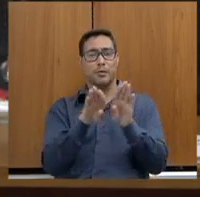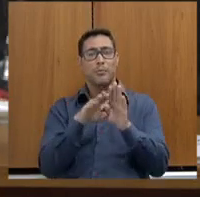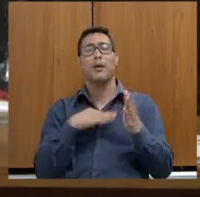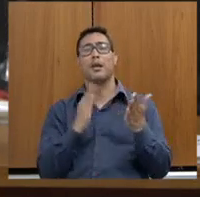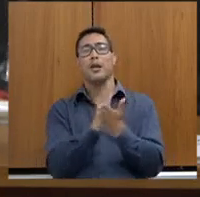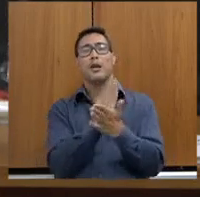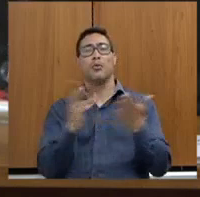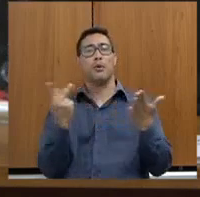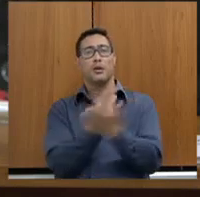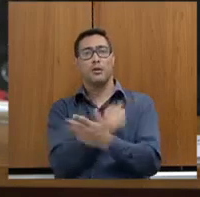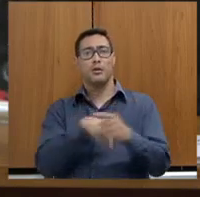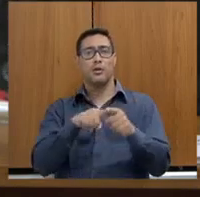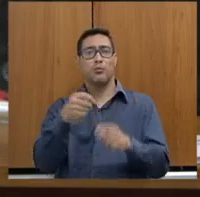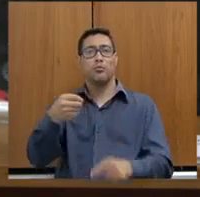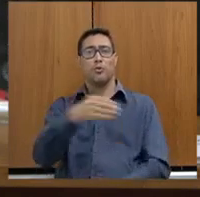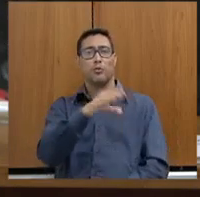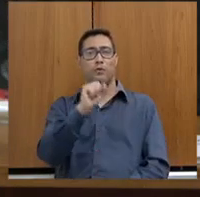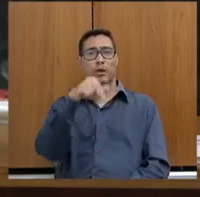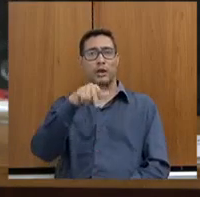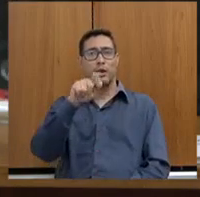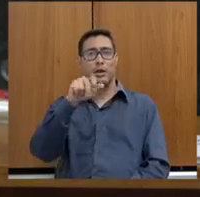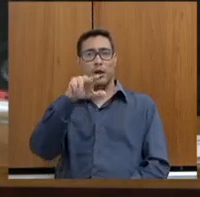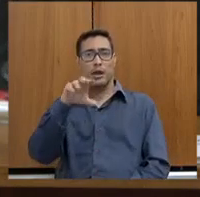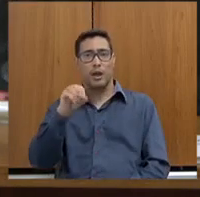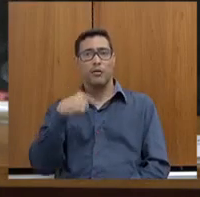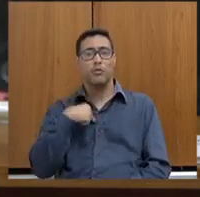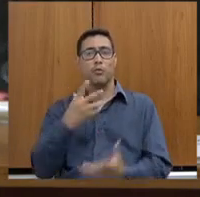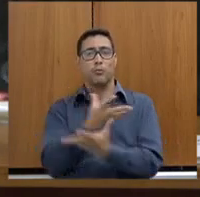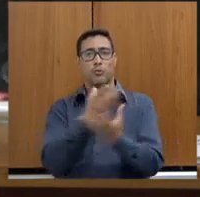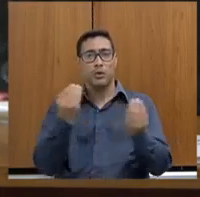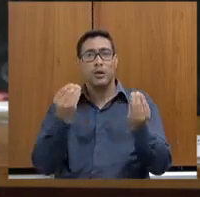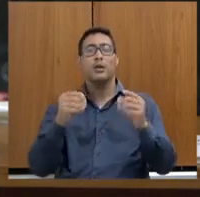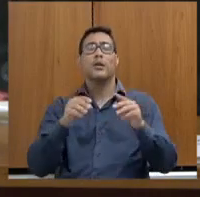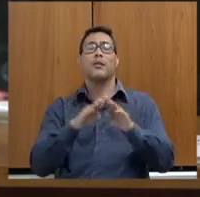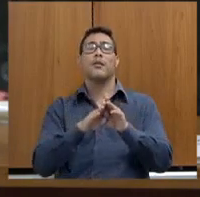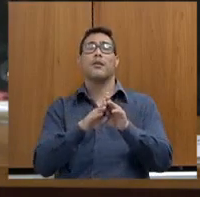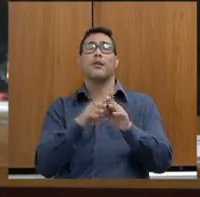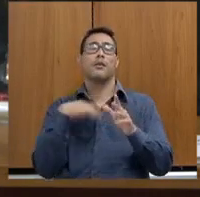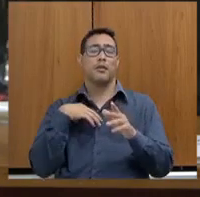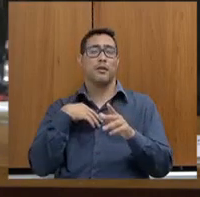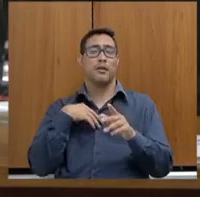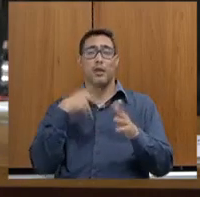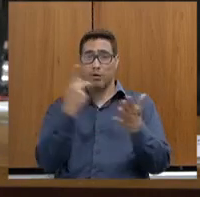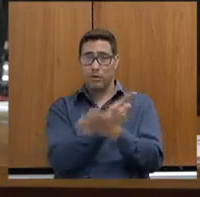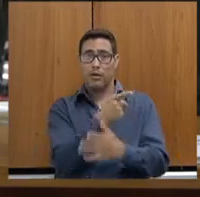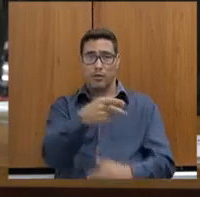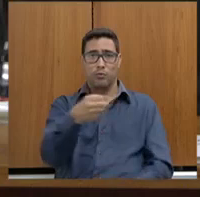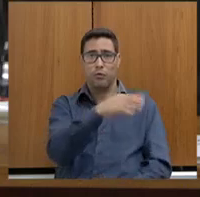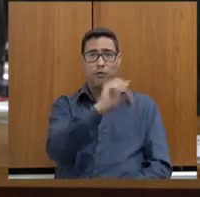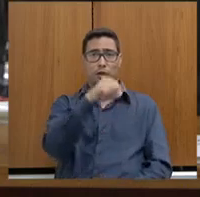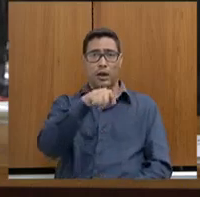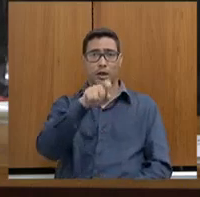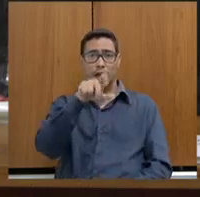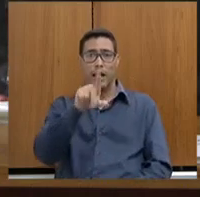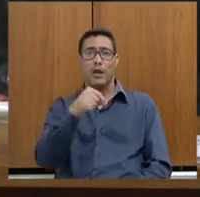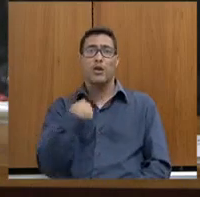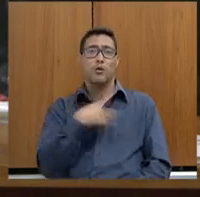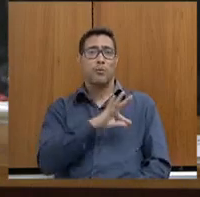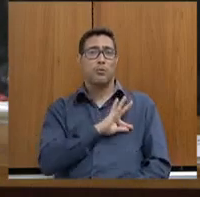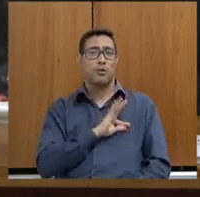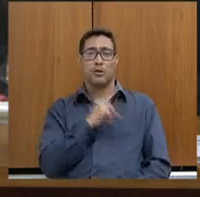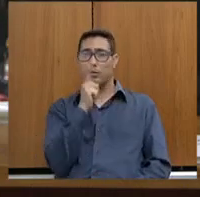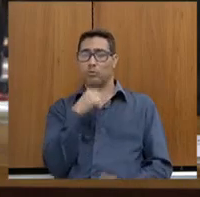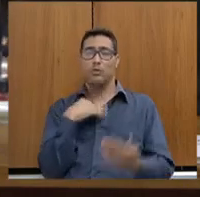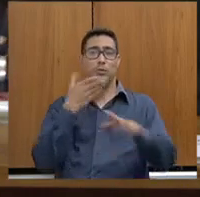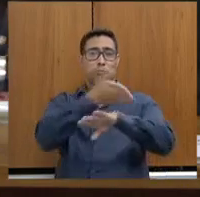do Novo Cangaço, que muitas vezes, deputados, quando aconteciam ações do Novo Cangaço, muitas vezes a polícia não conseguia chegar. Por quê?